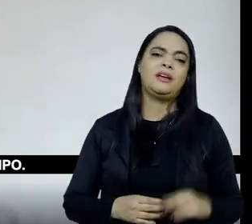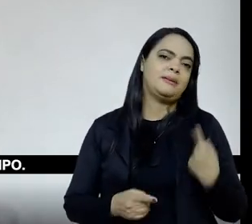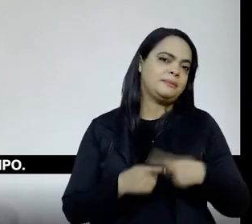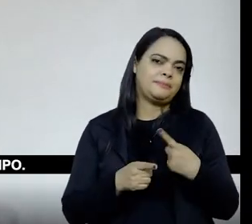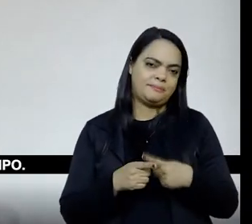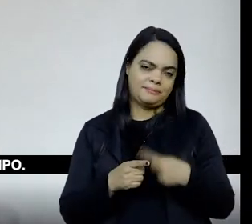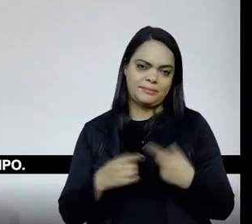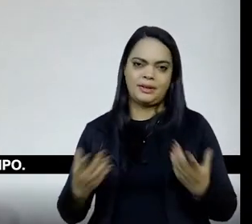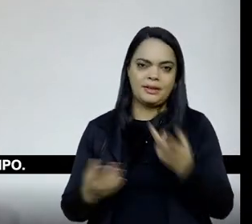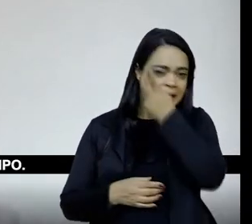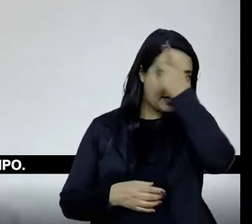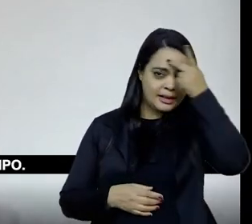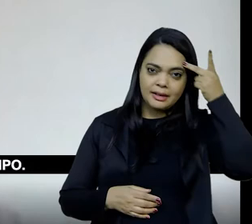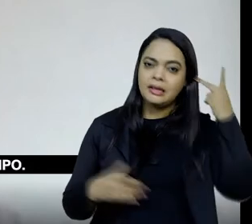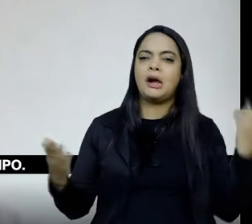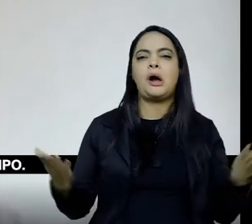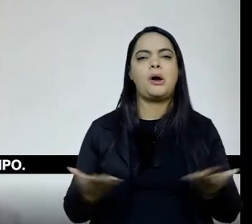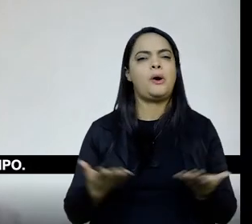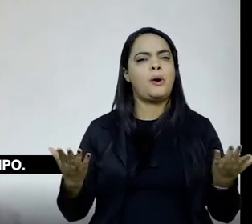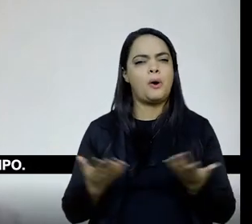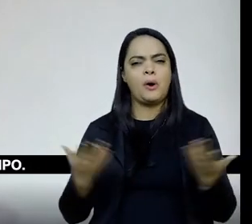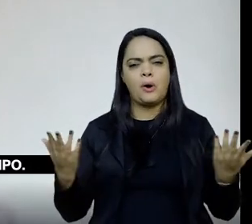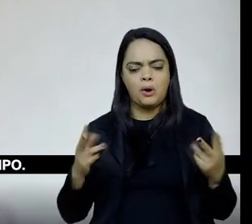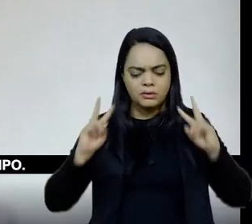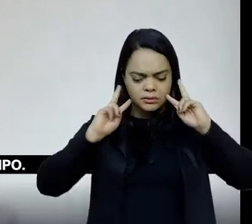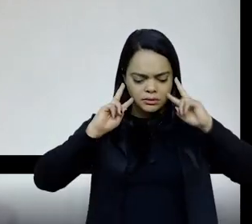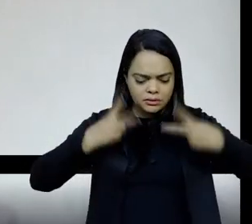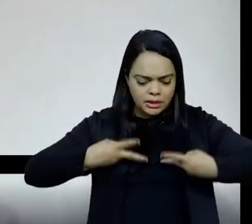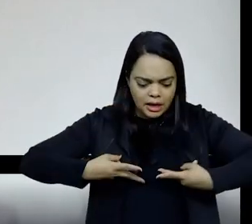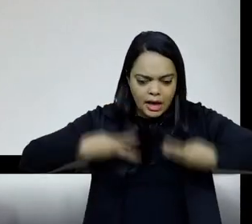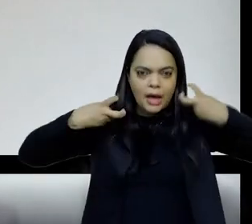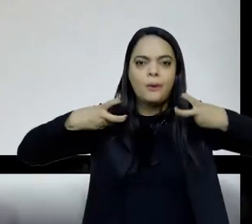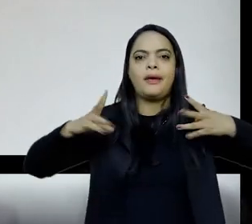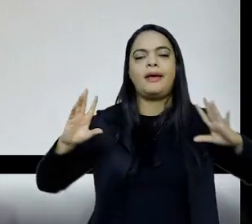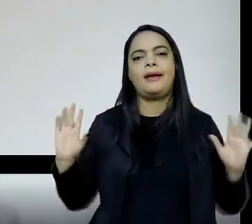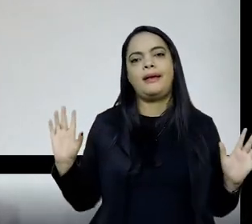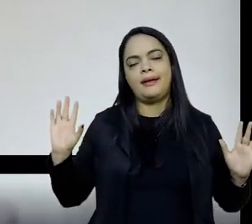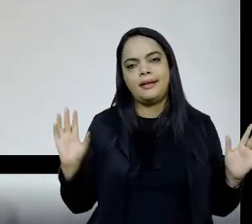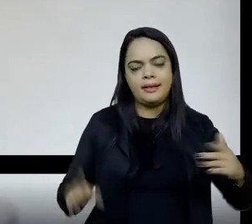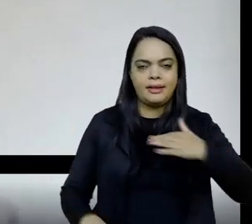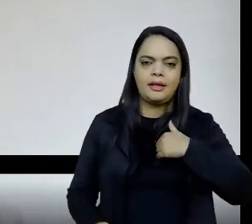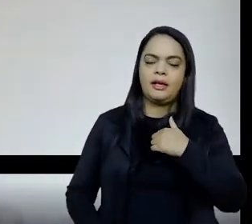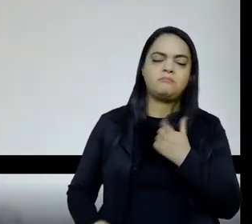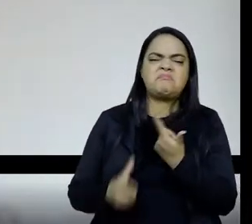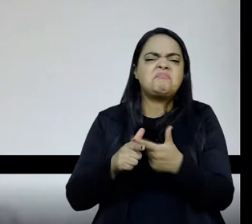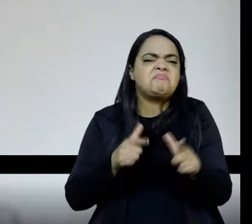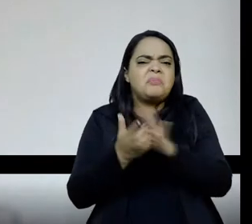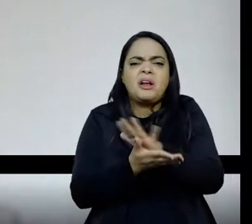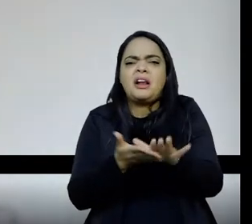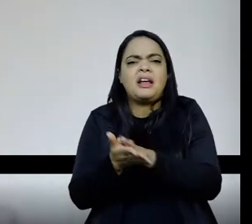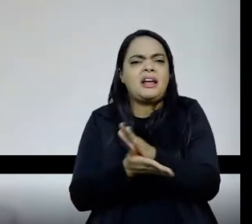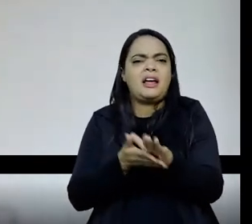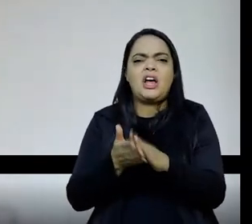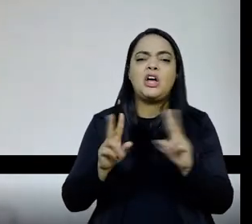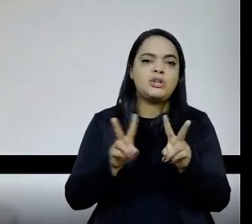os modos como as pessoas se reconhecem também naquele espaço-tempo, né? Eu gosto muito, eu não tenho problema nenhum com a noção de